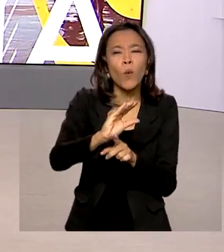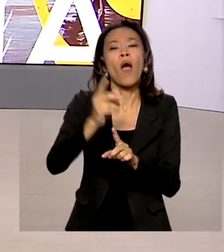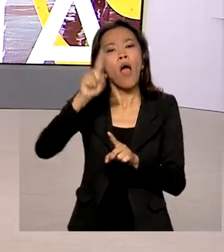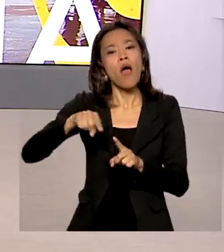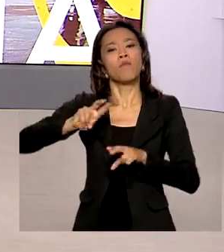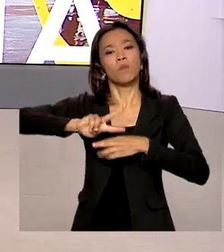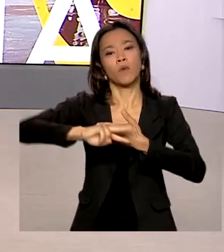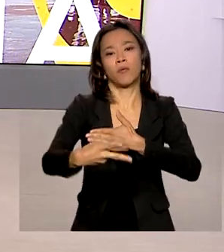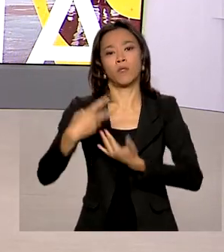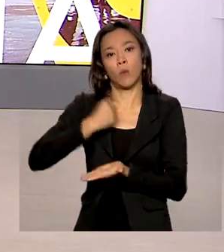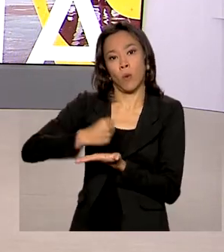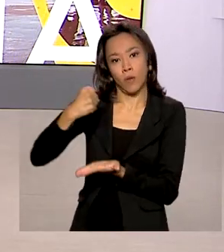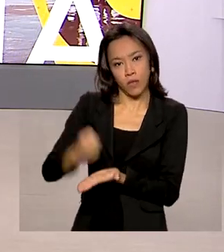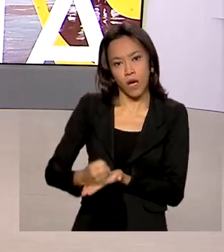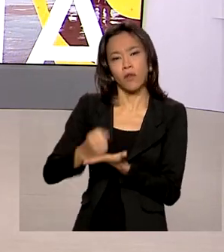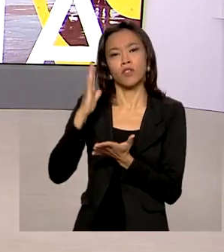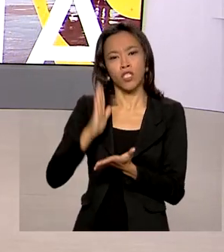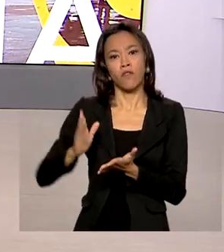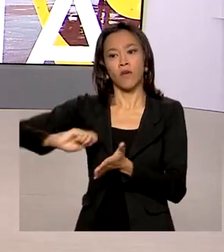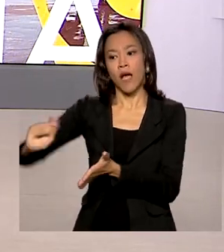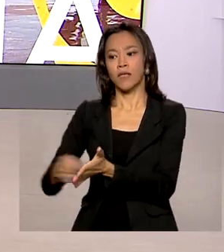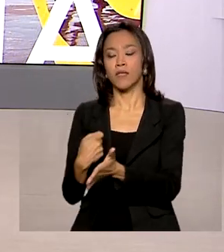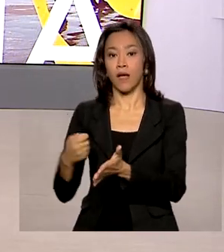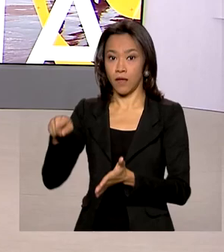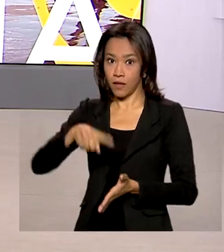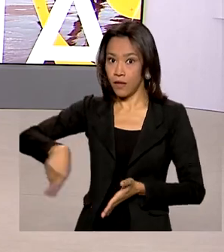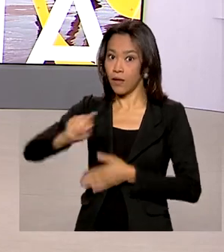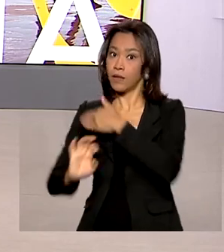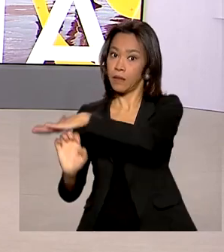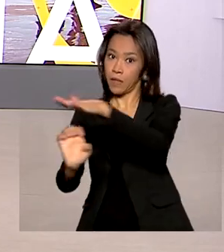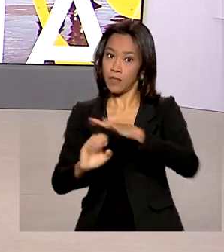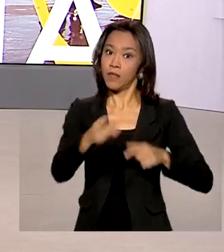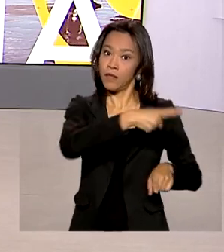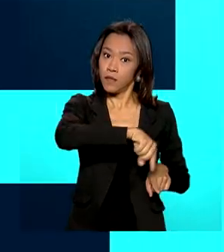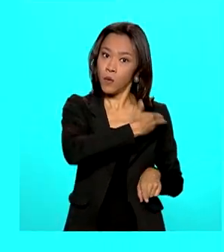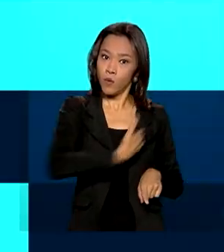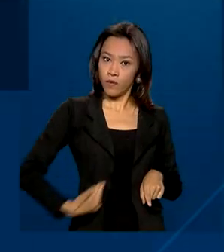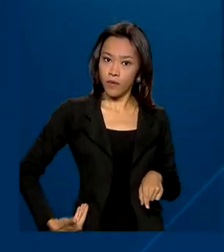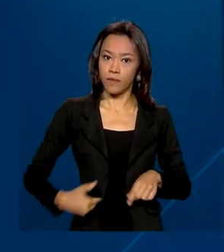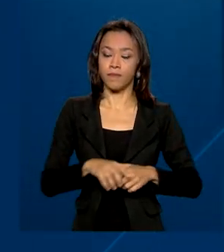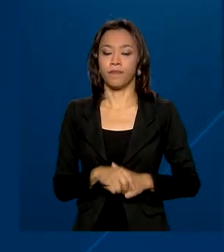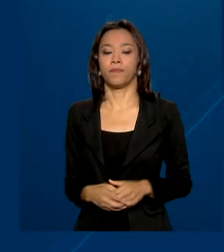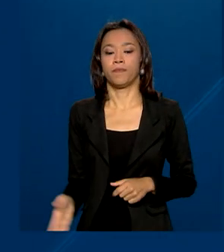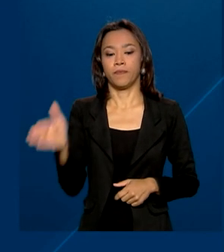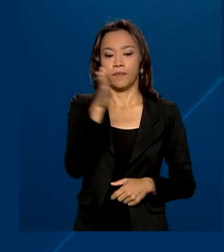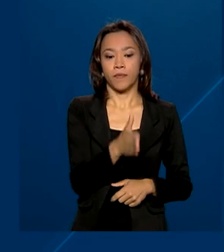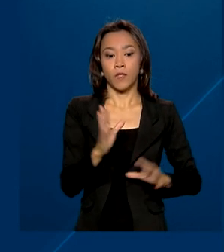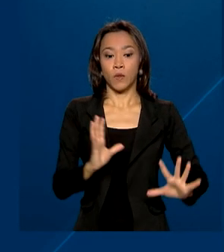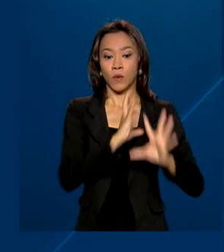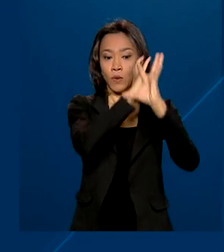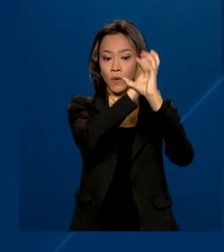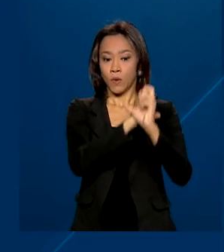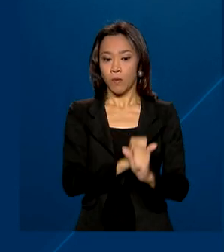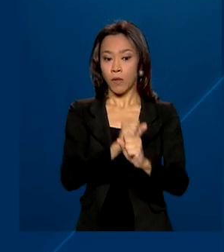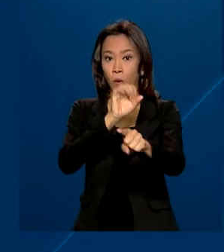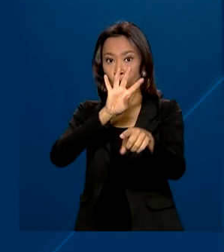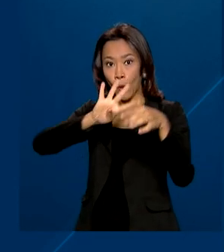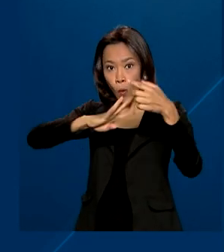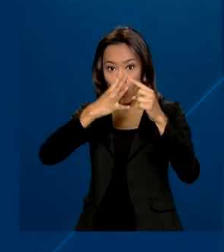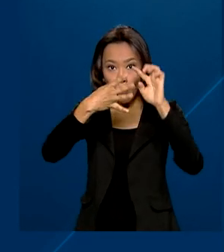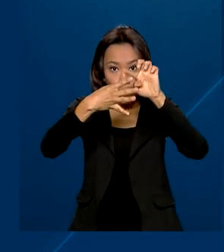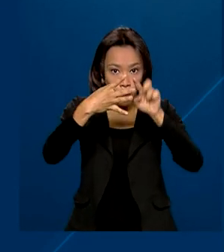de concessão assinados entre empresas privadas e o governo. Ao todo, quatro empresas vão ser